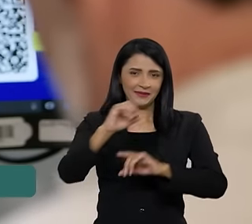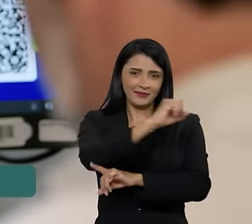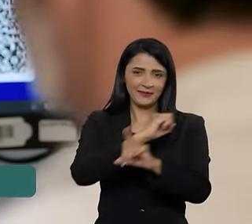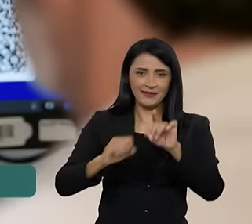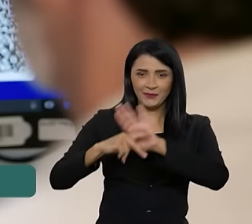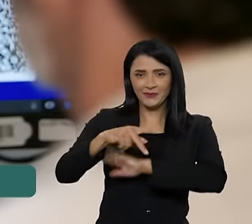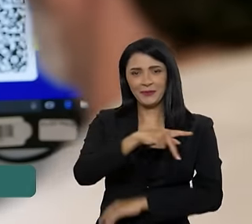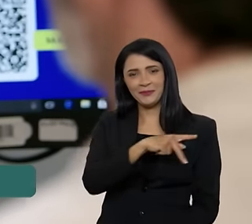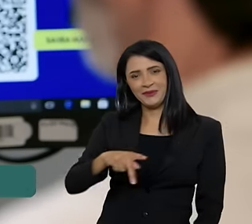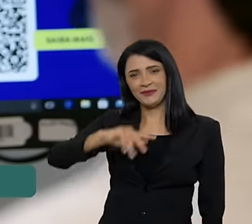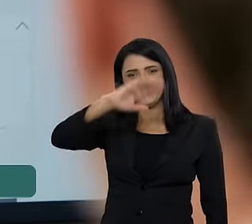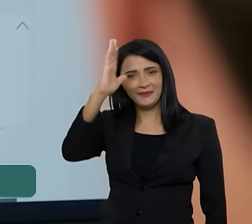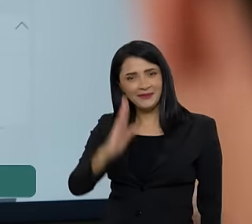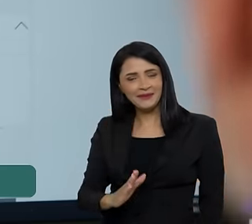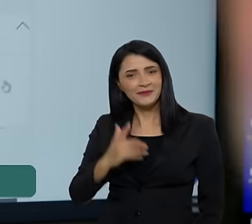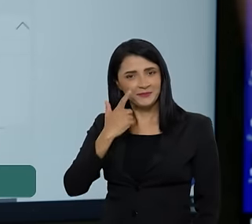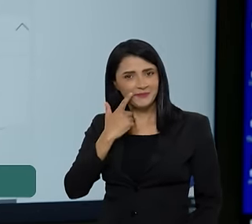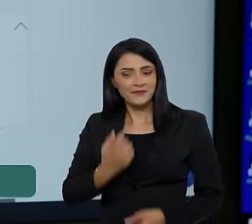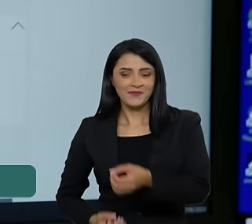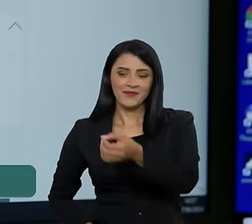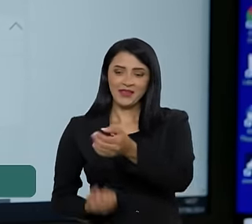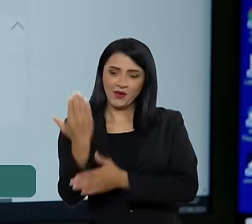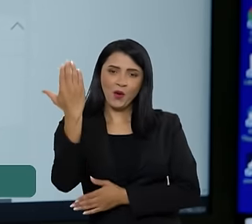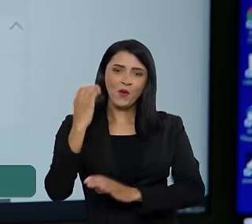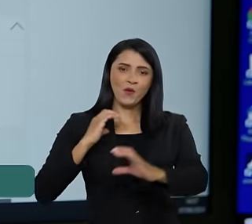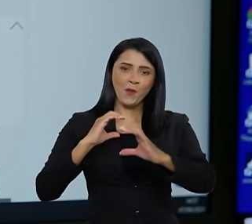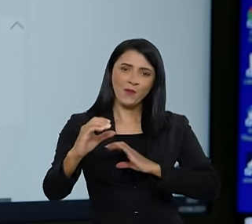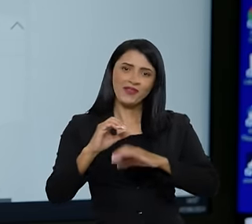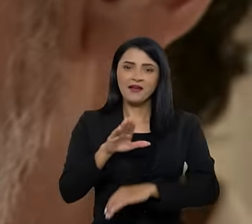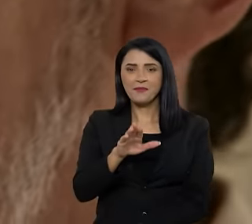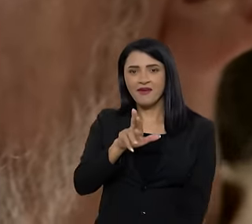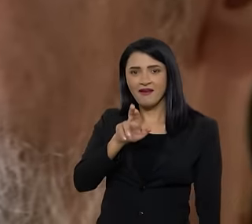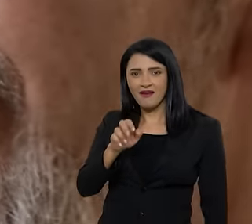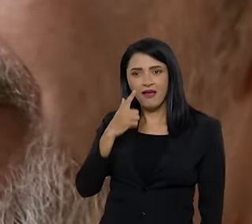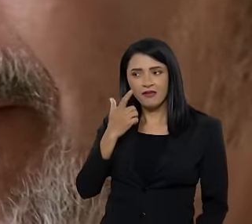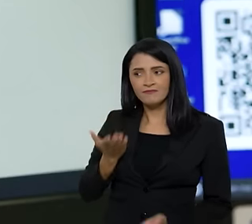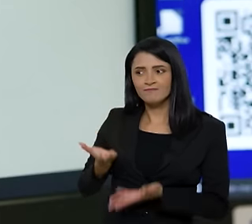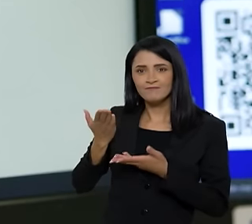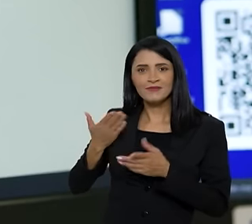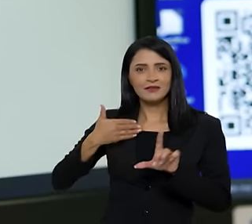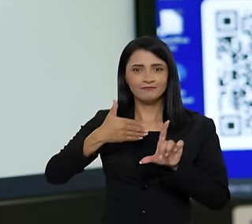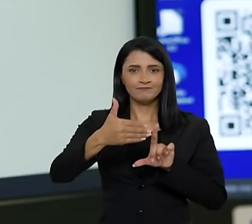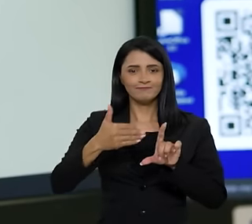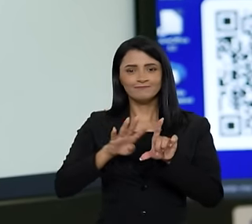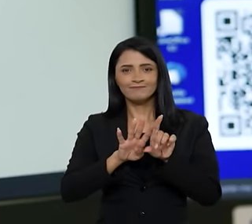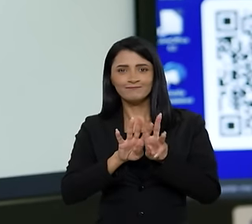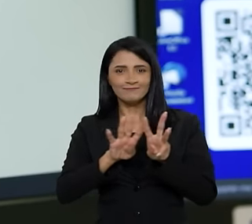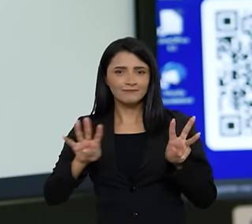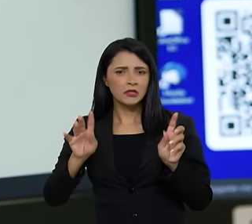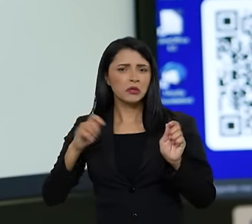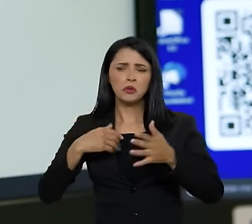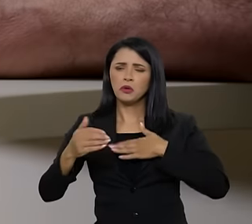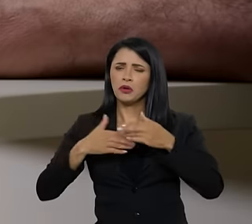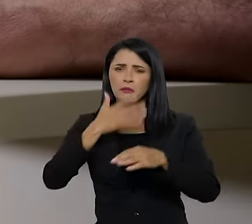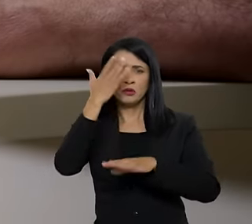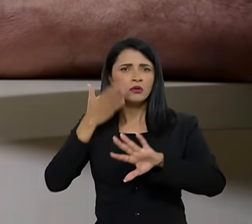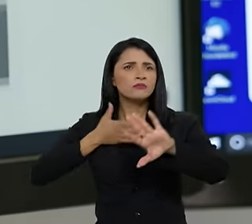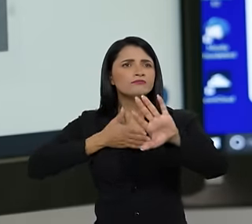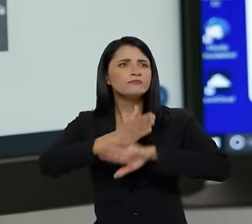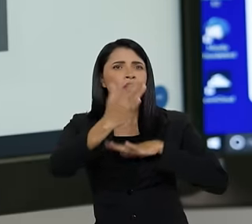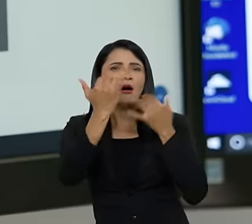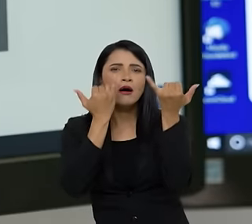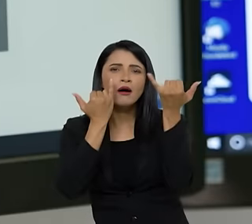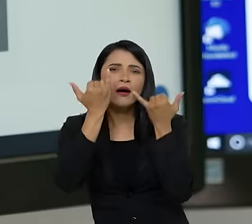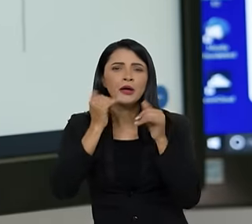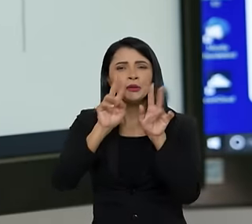Comunicação Social da Presidência da República criou o Comunica.br, uma plataforma online onde qualquer um